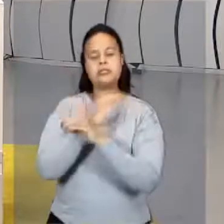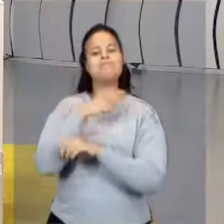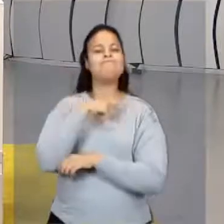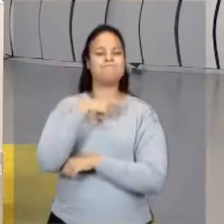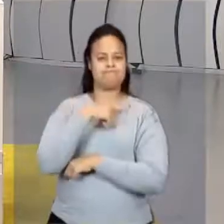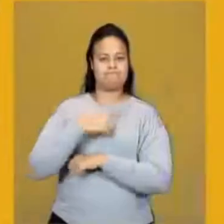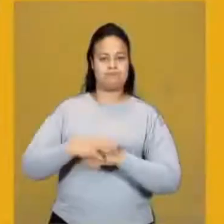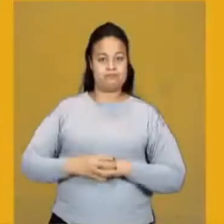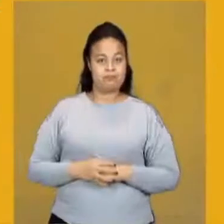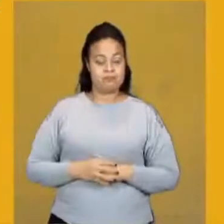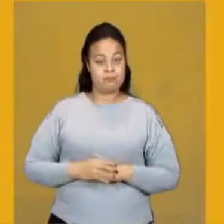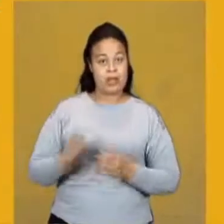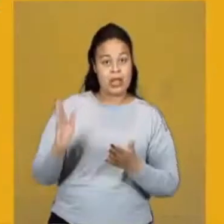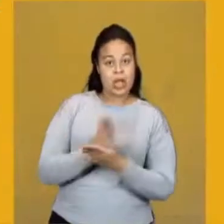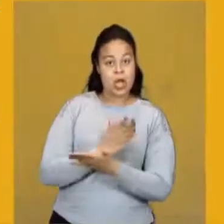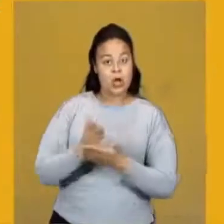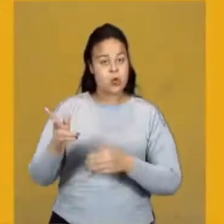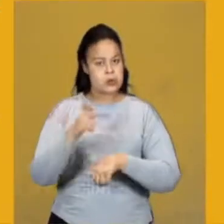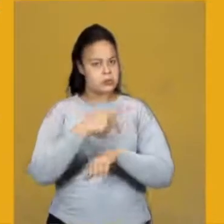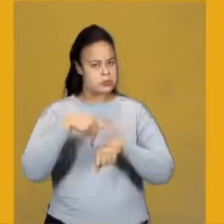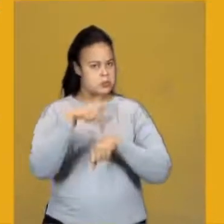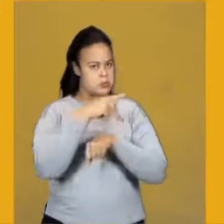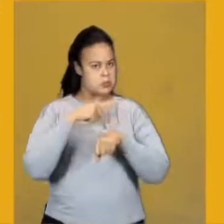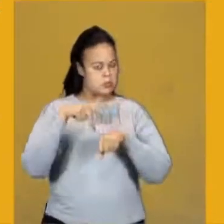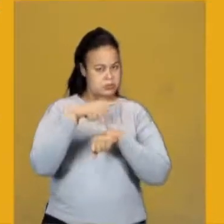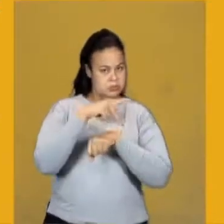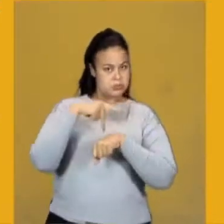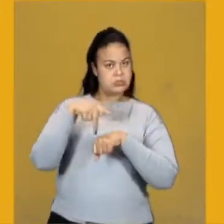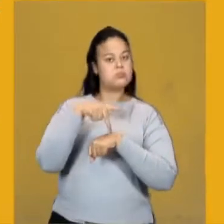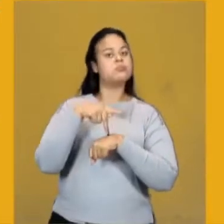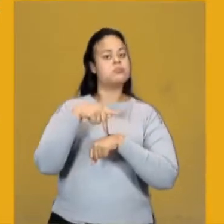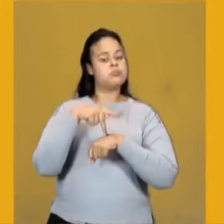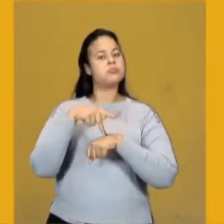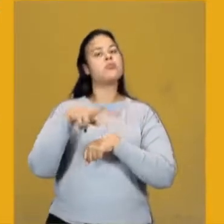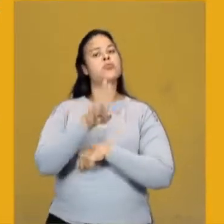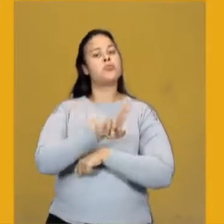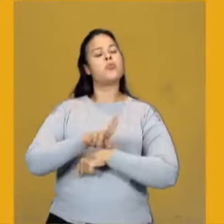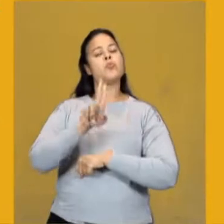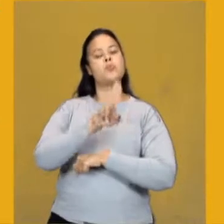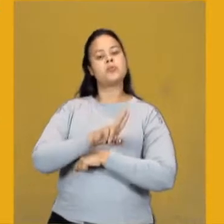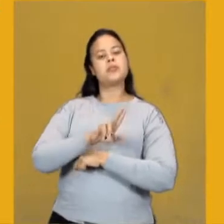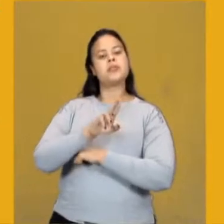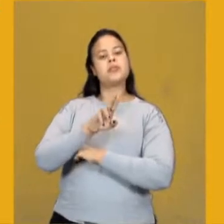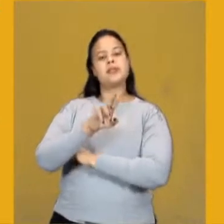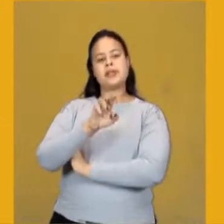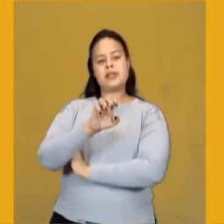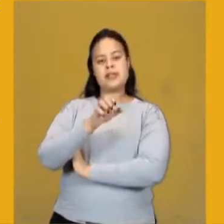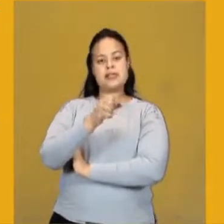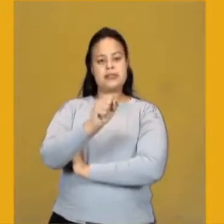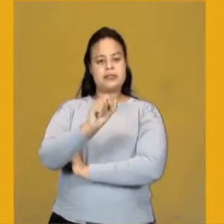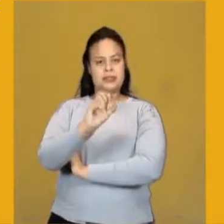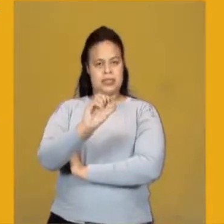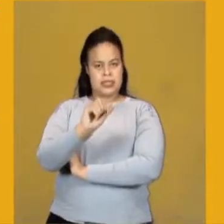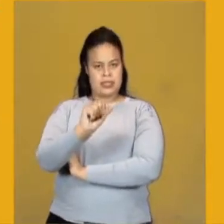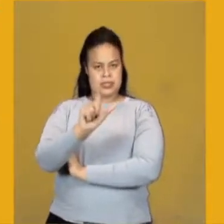A maioria dos países utiliza a escala Celsius como